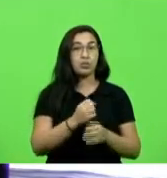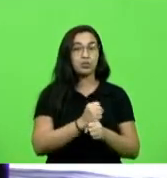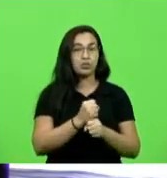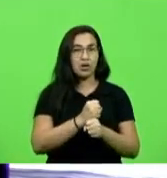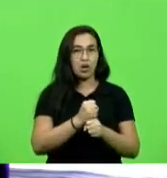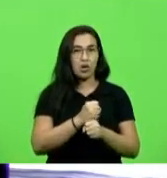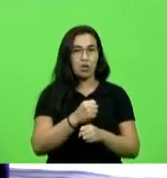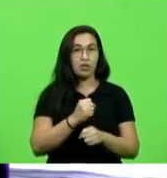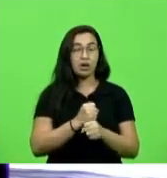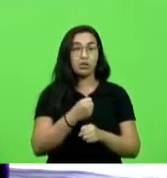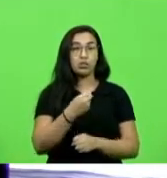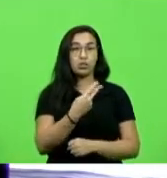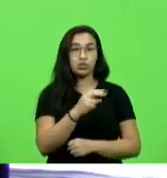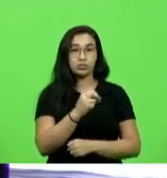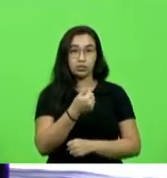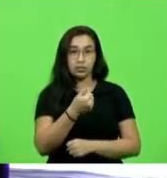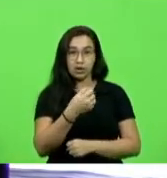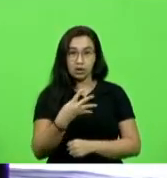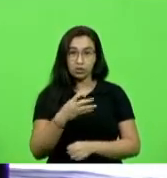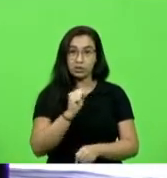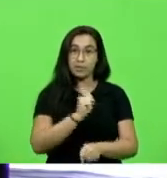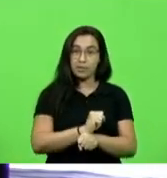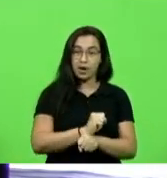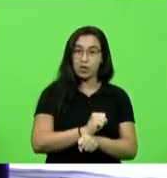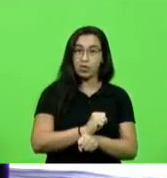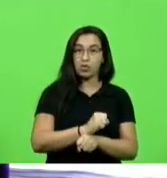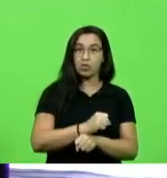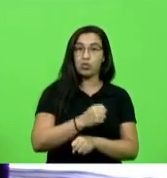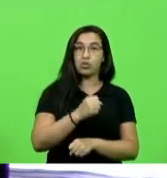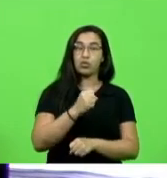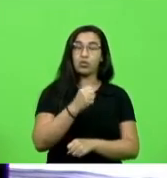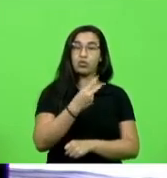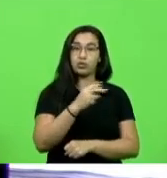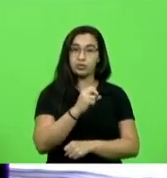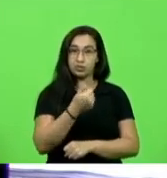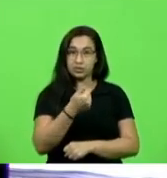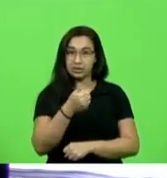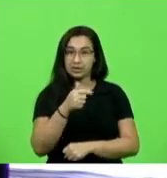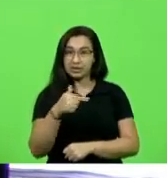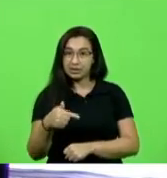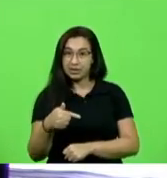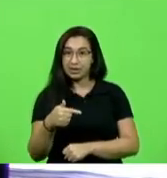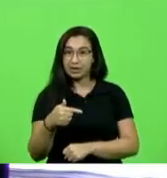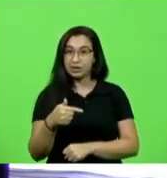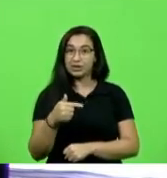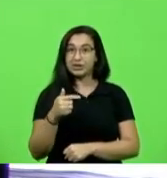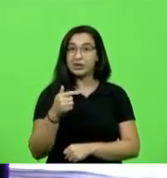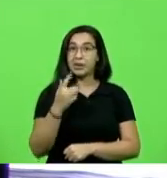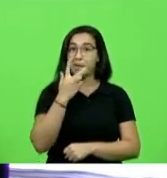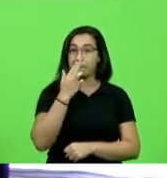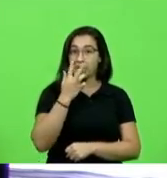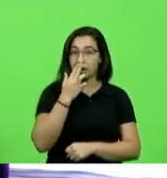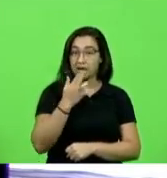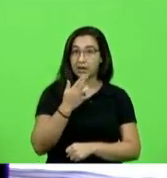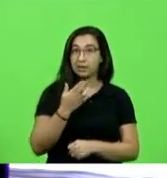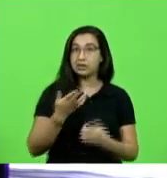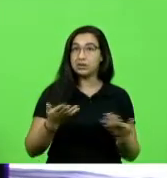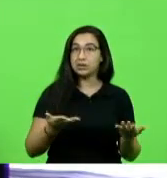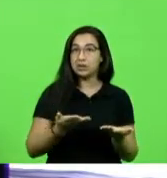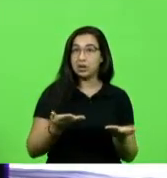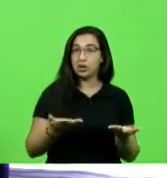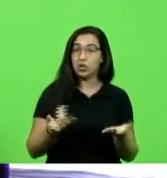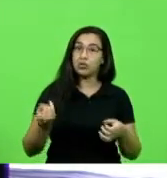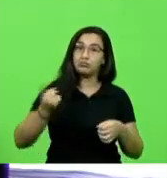que parou em 2017 e que parece que está encontrando agora a